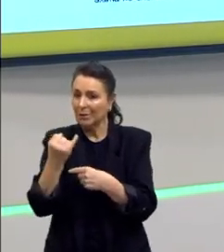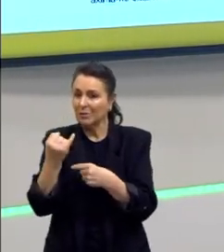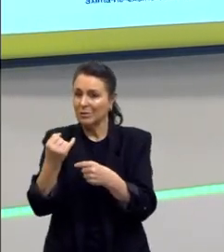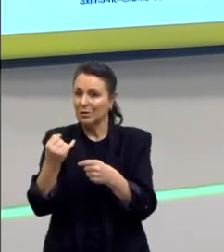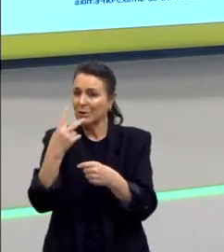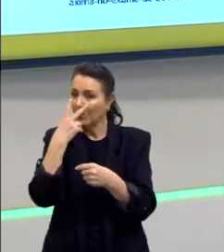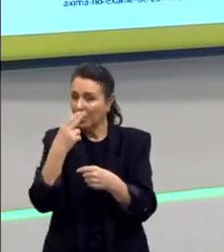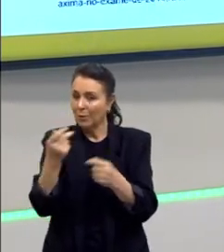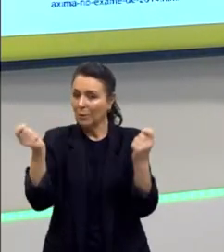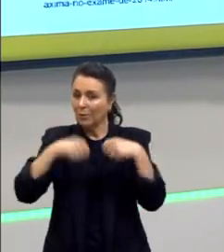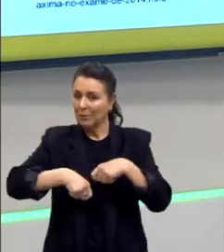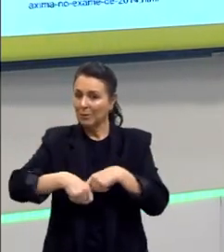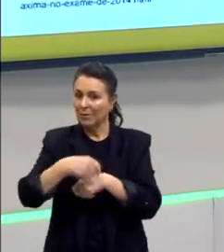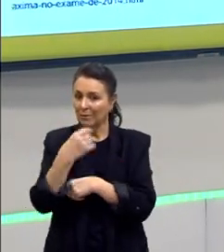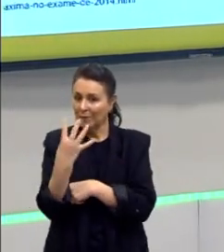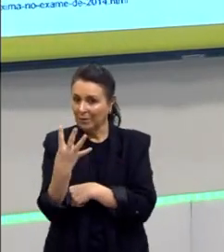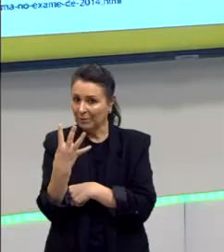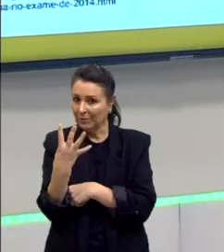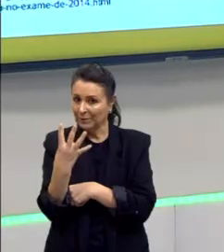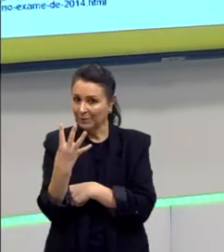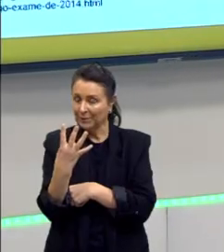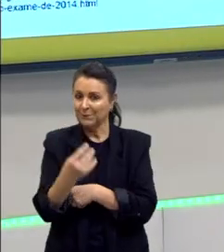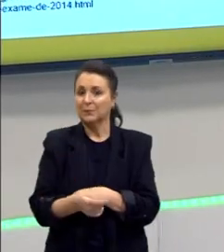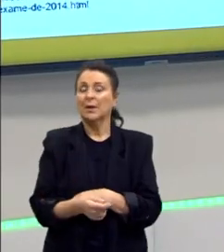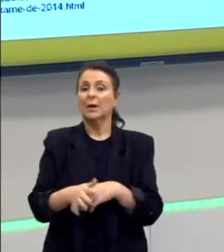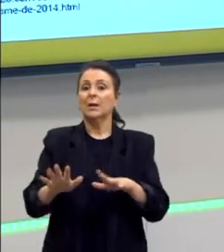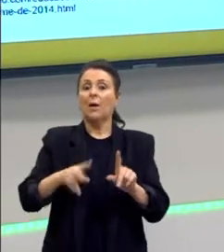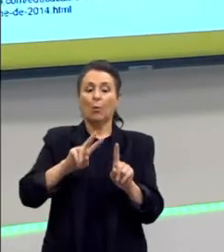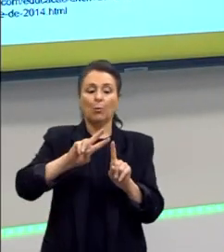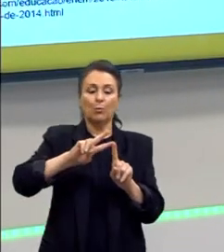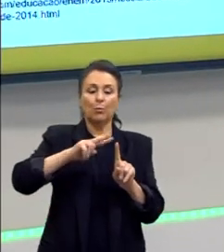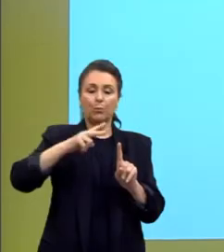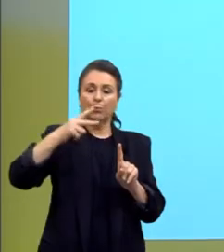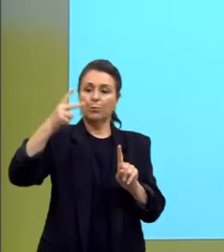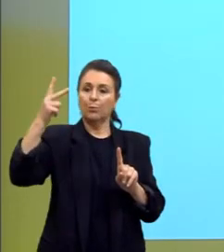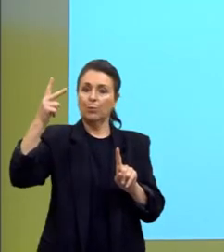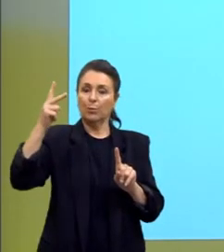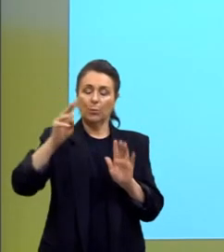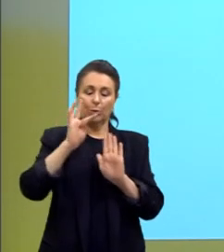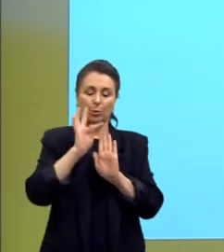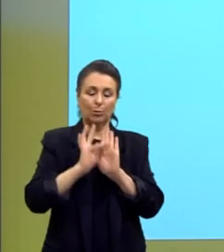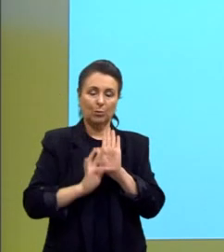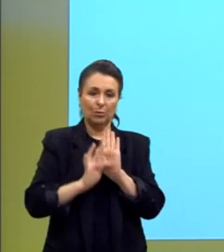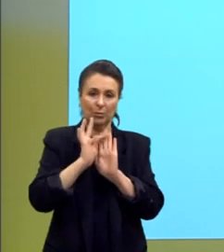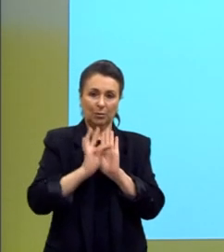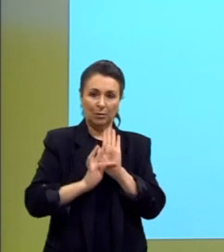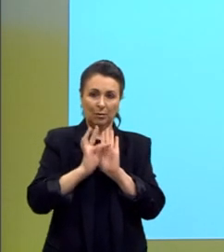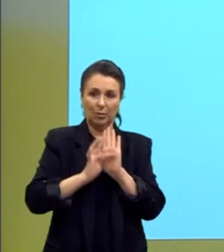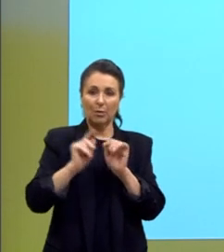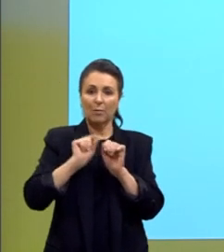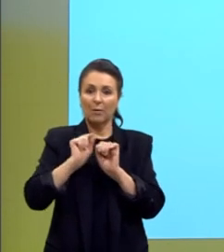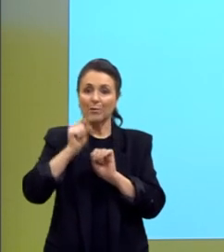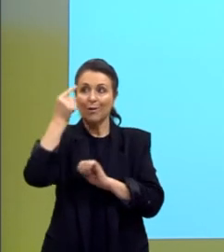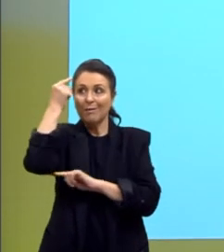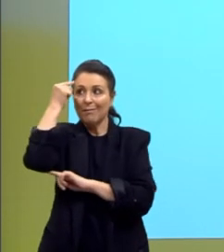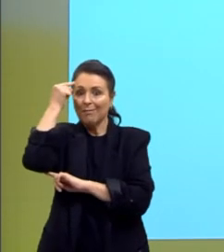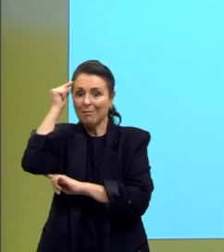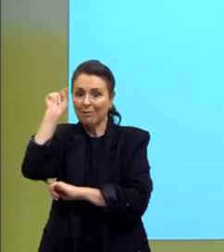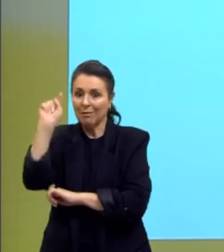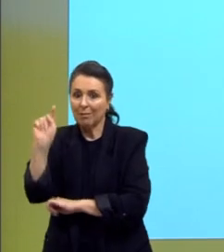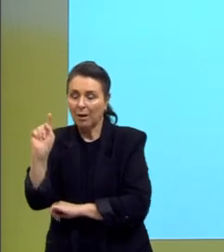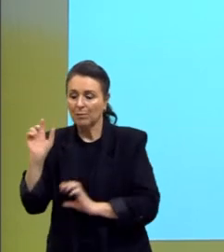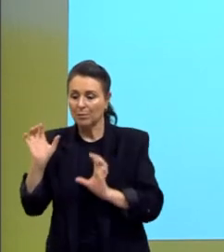Ora, então, a progressão textual vai fazer com que essas ideias se